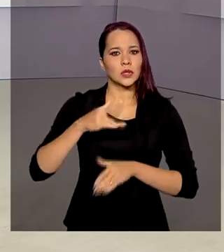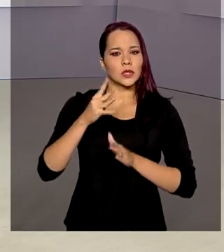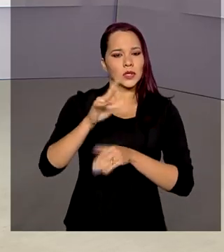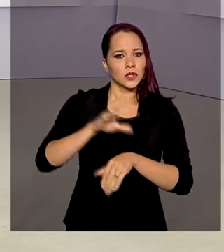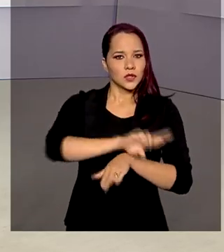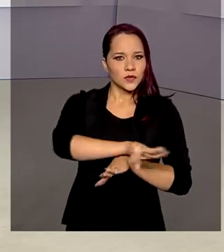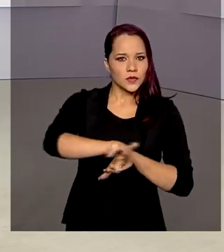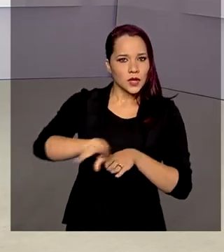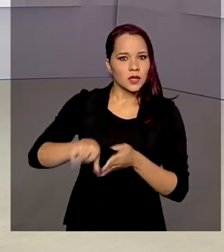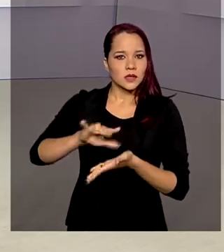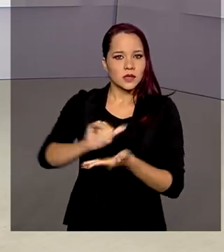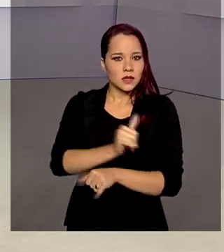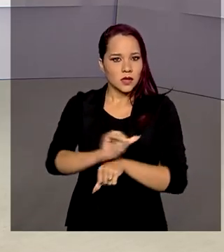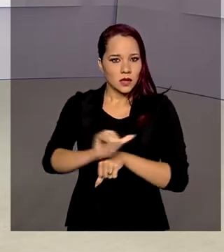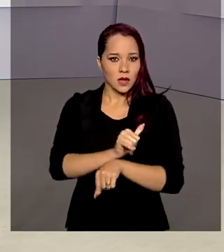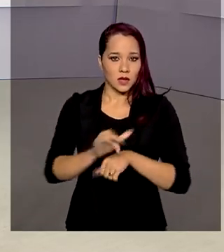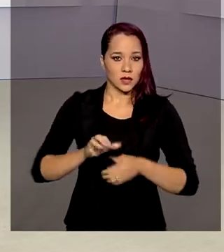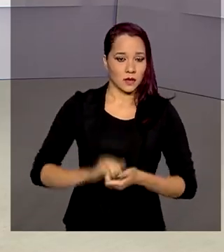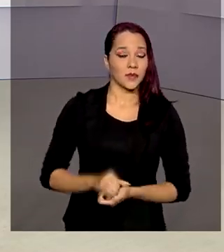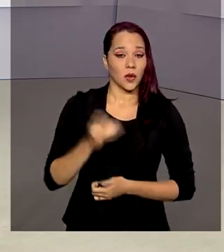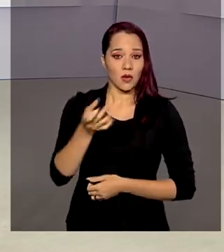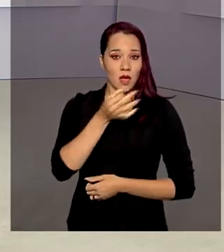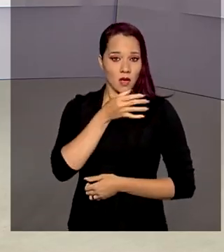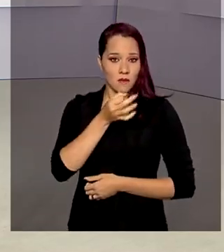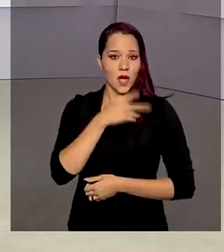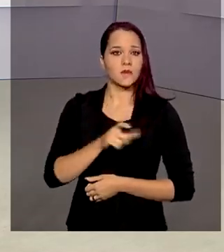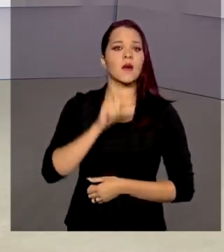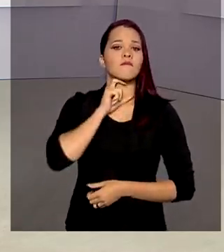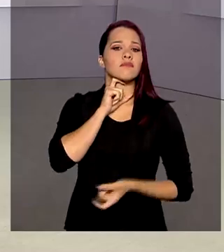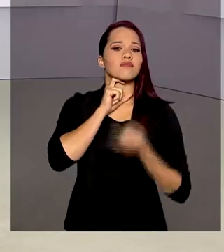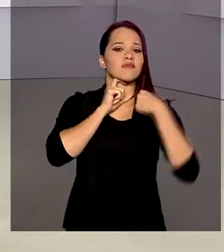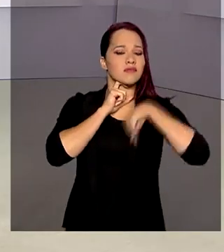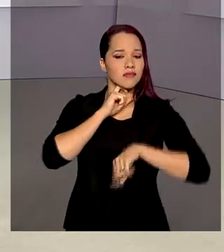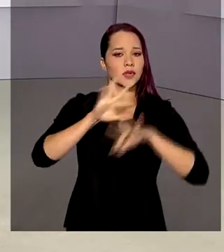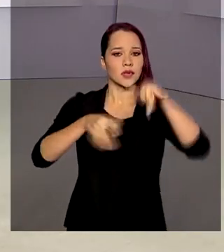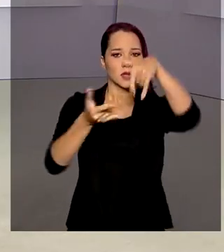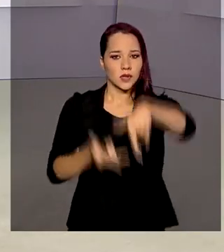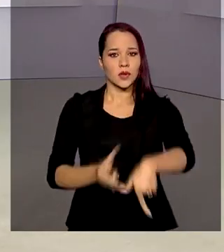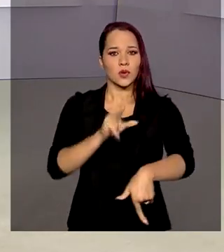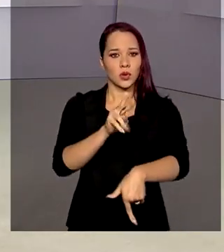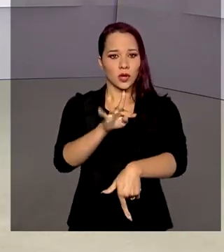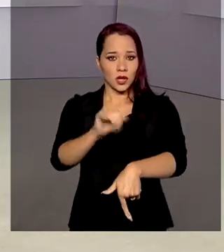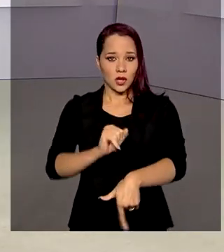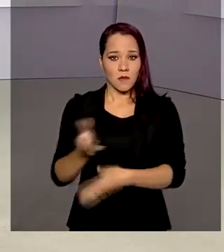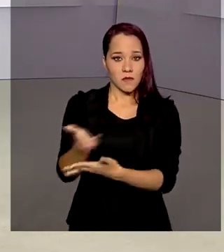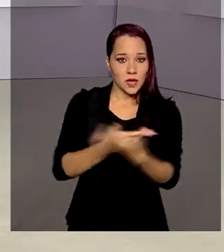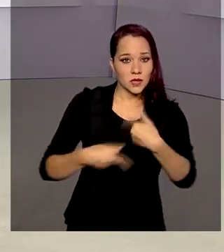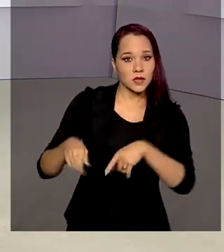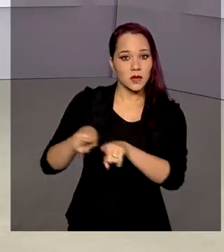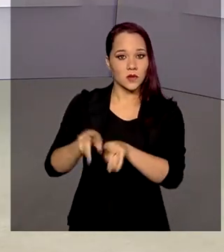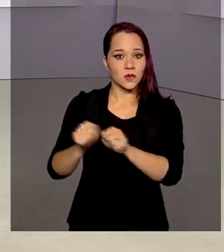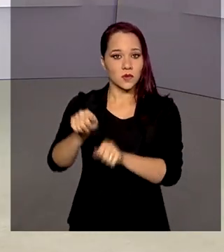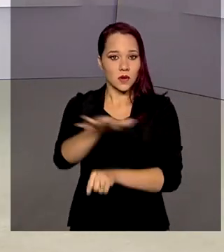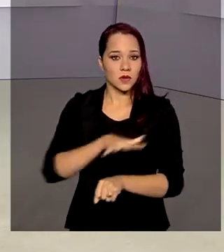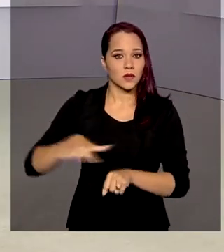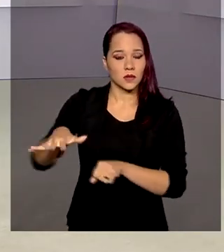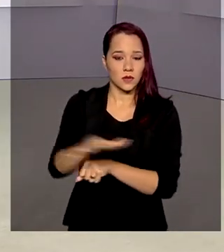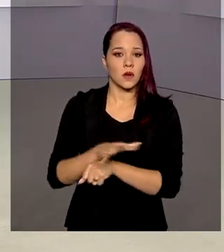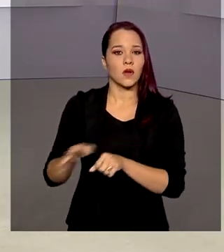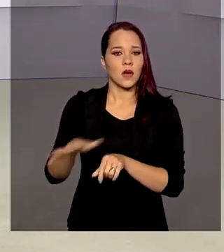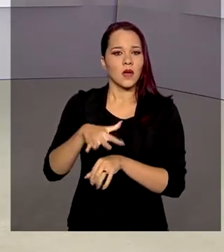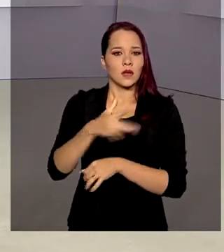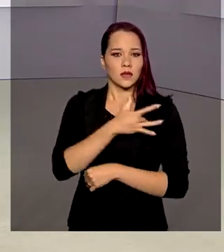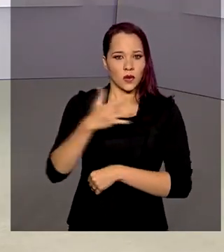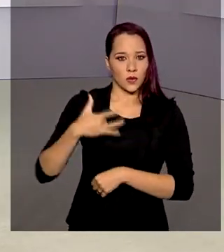estratégias de ação. No caso dos remédios para intubação em UTIs, uma parceria com indústrias do setor, com redes de